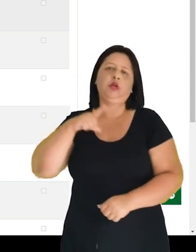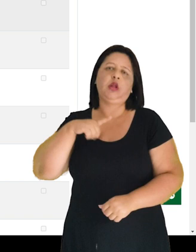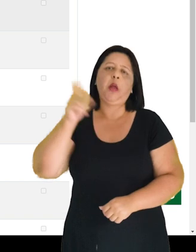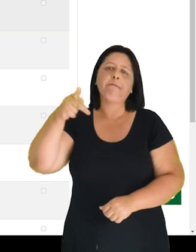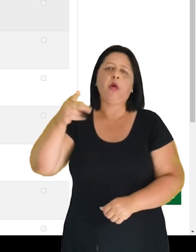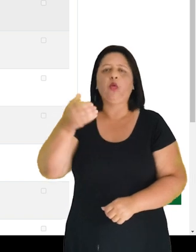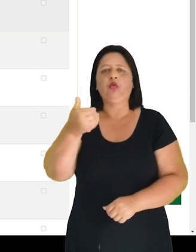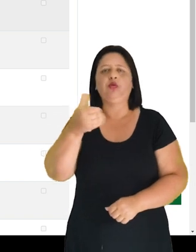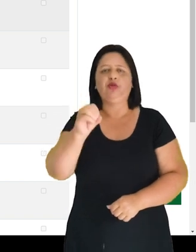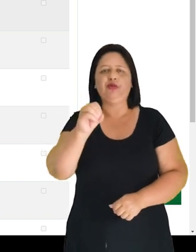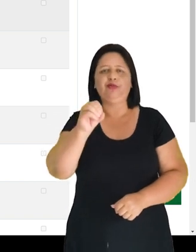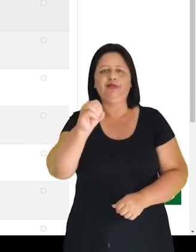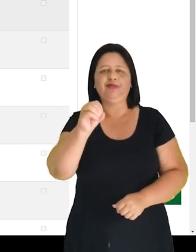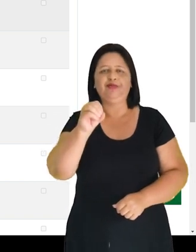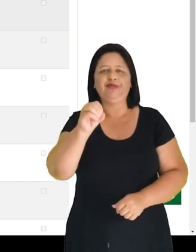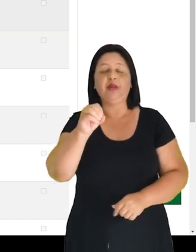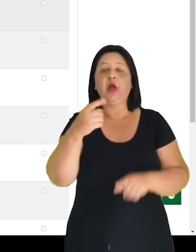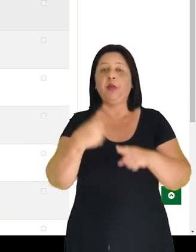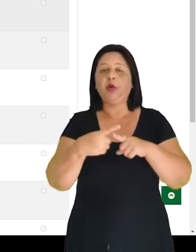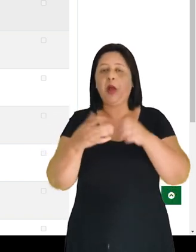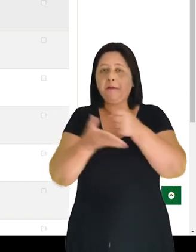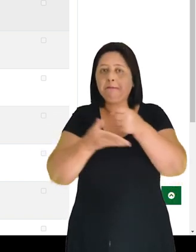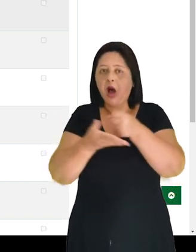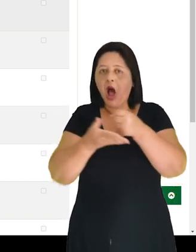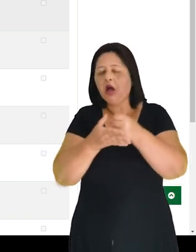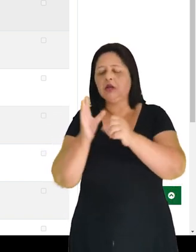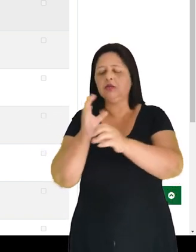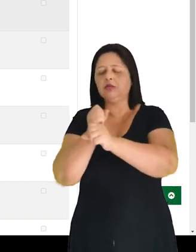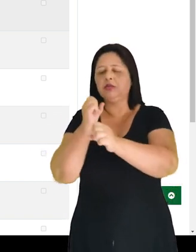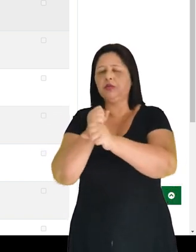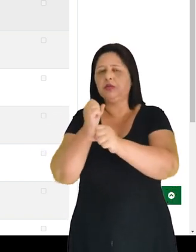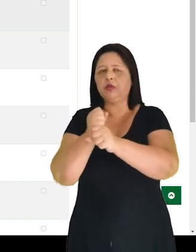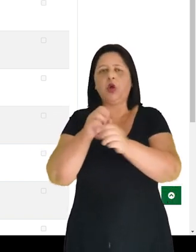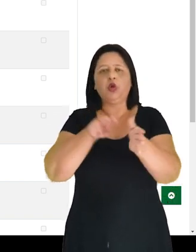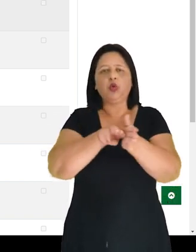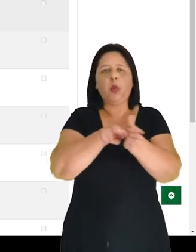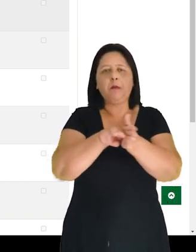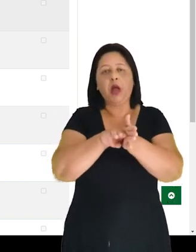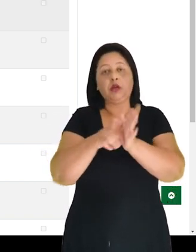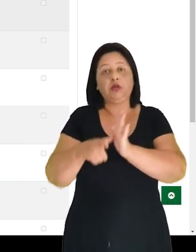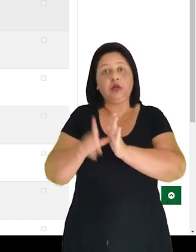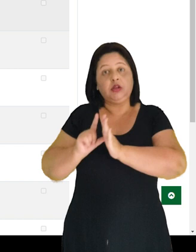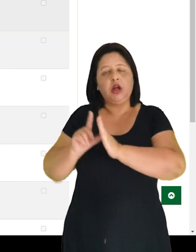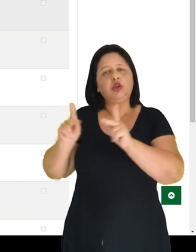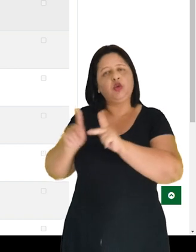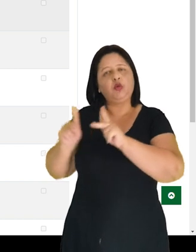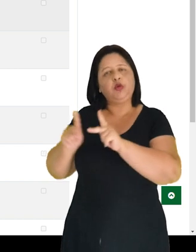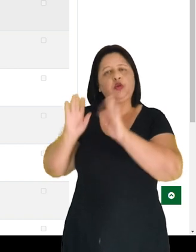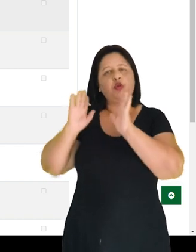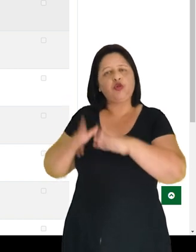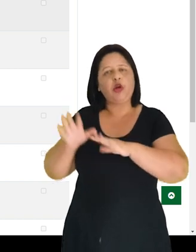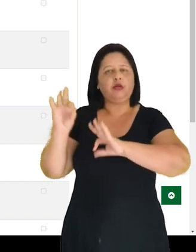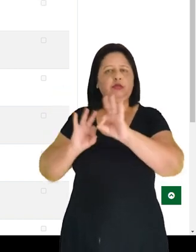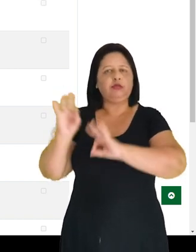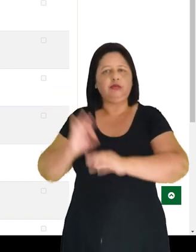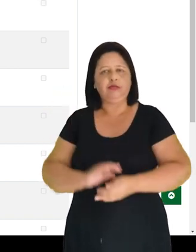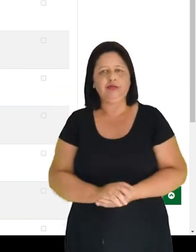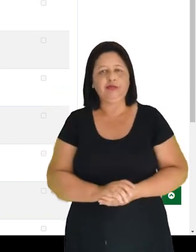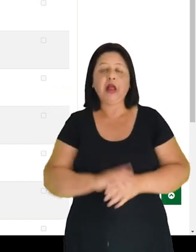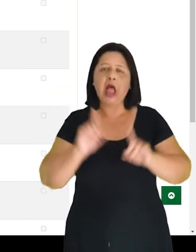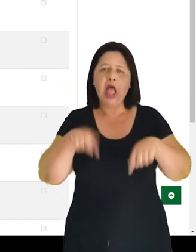automaticamente com 10 pontos, com base no cálculo do método de avaliação que foi configurado pelo professor.